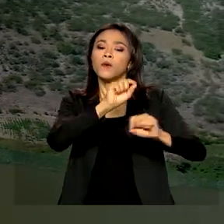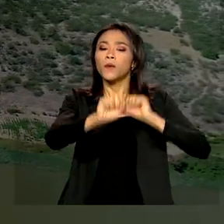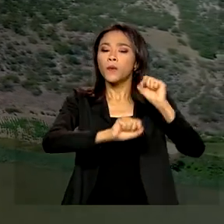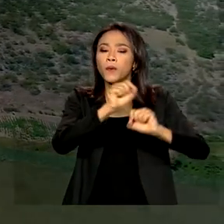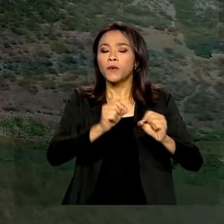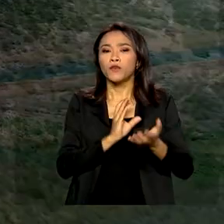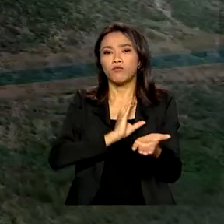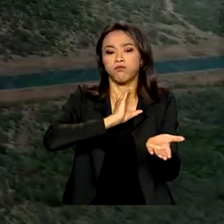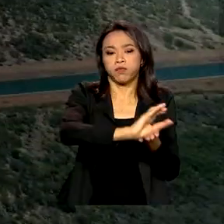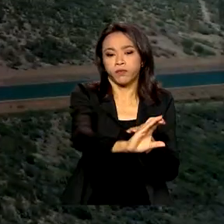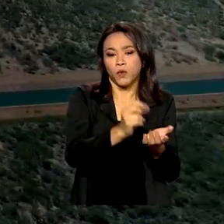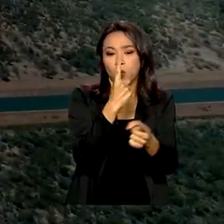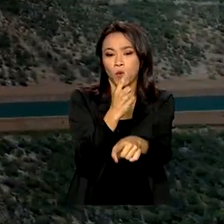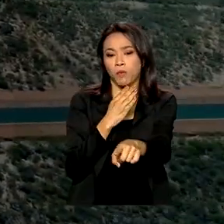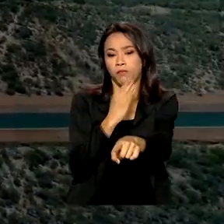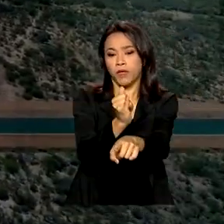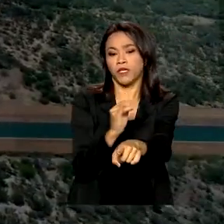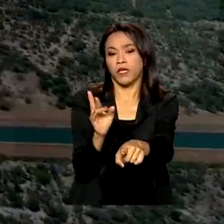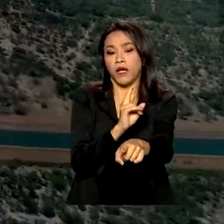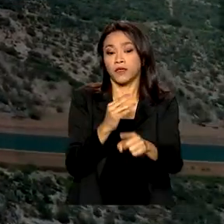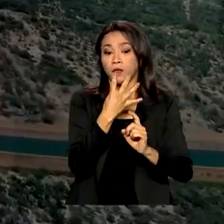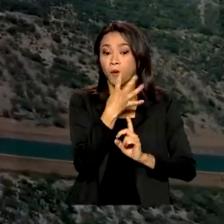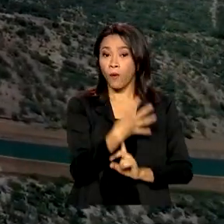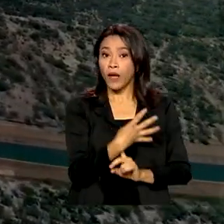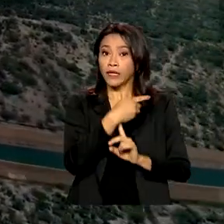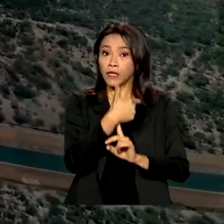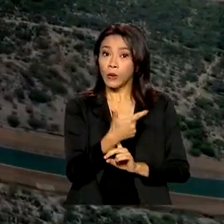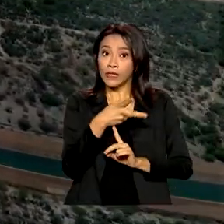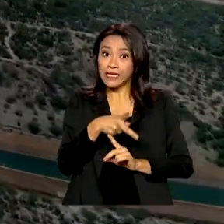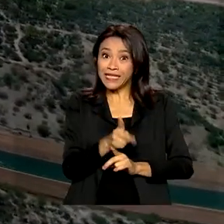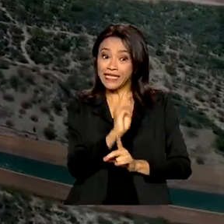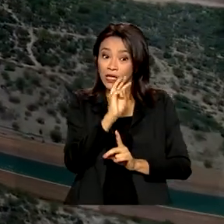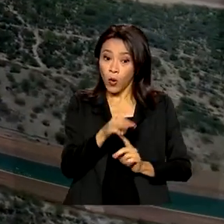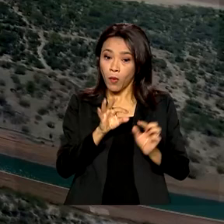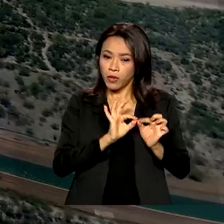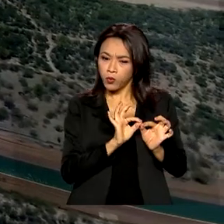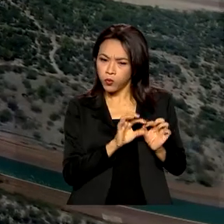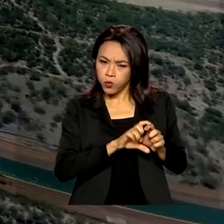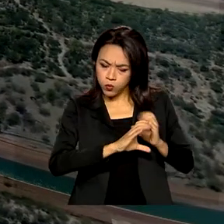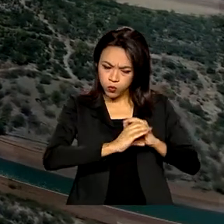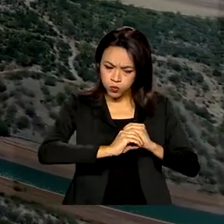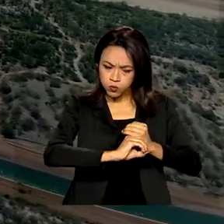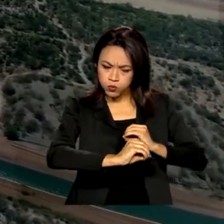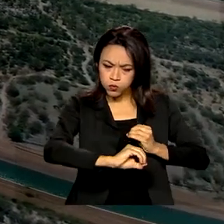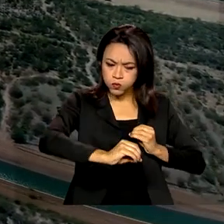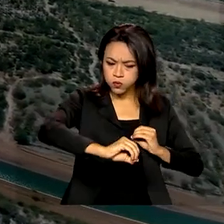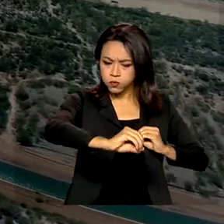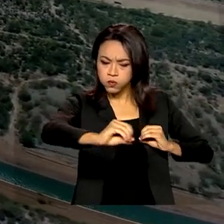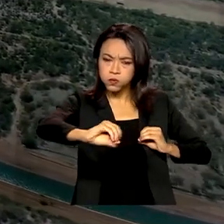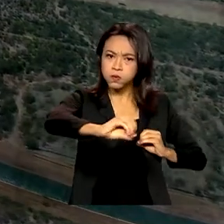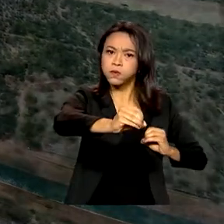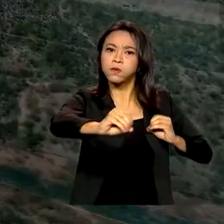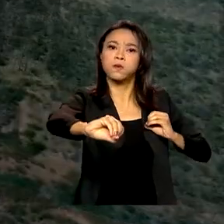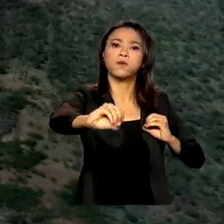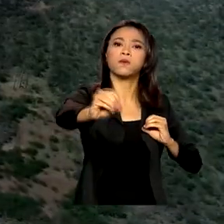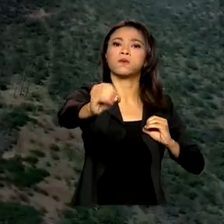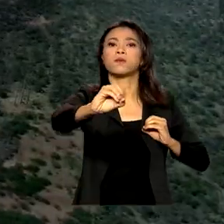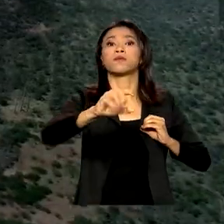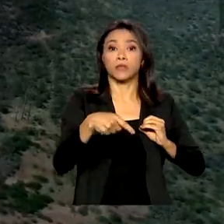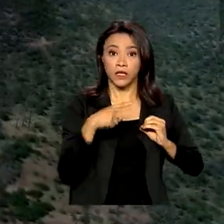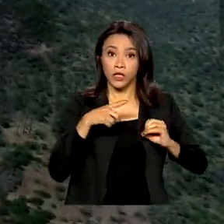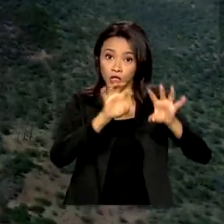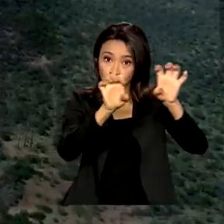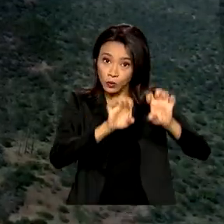bilhão de reais. São 42 quilômetros de canal, estação de bombeamento, adutoras e infraestrutura de